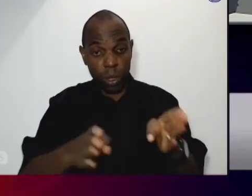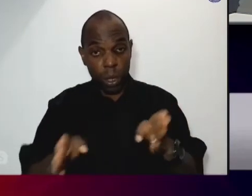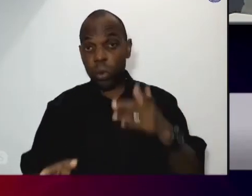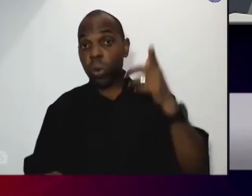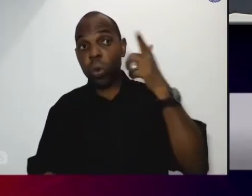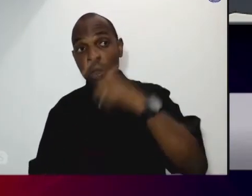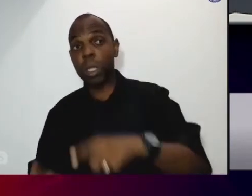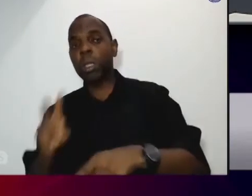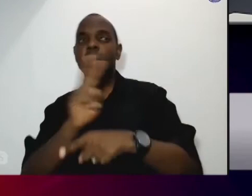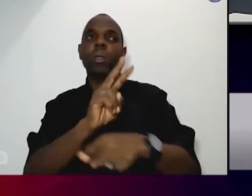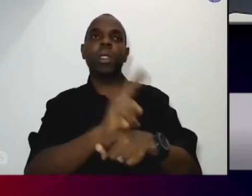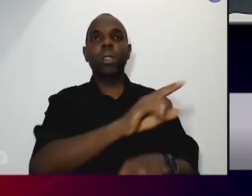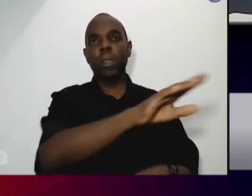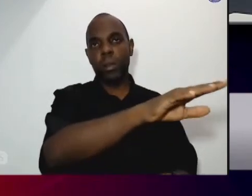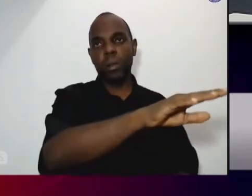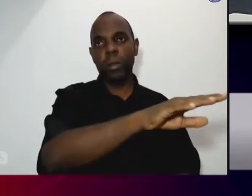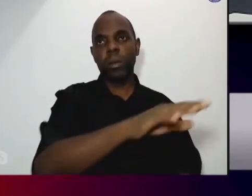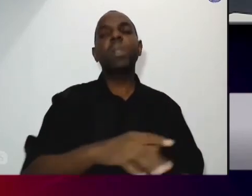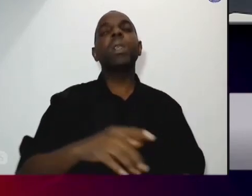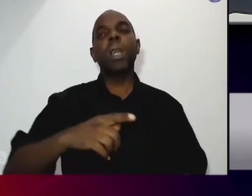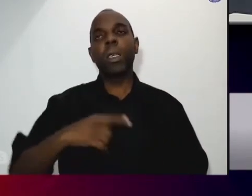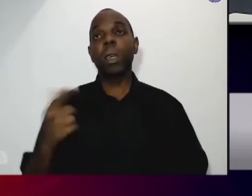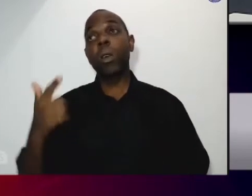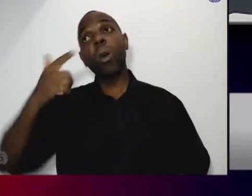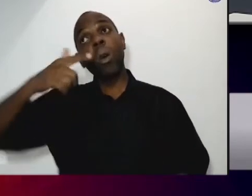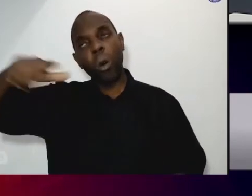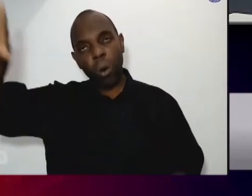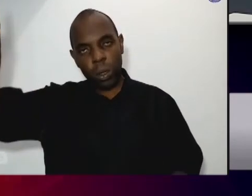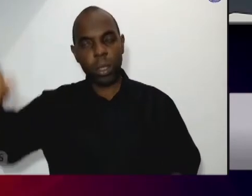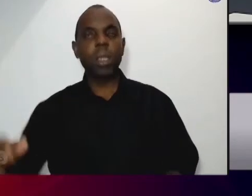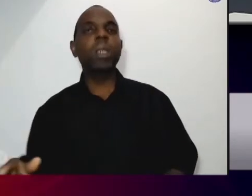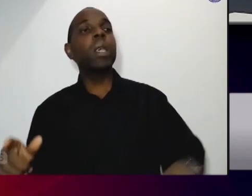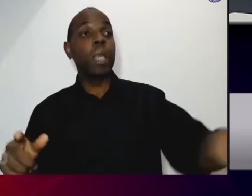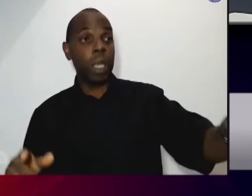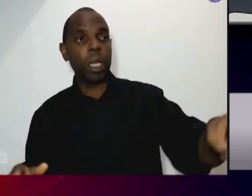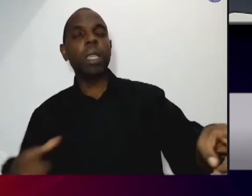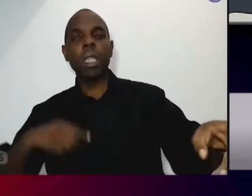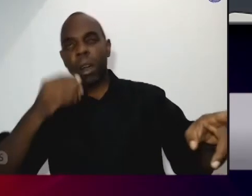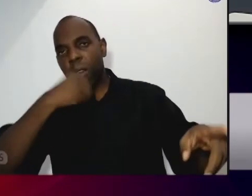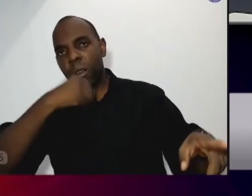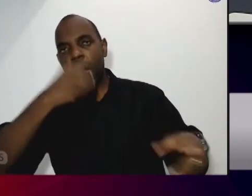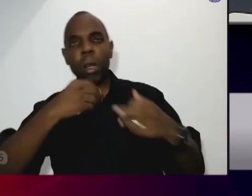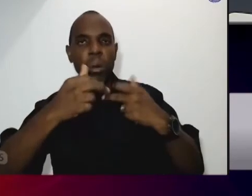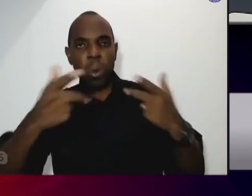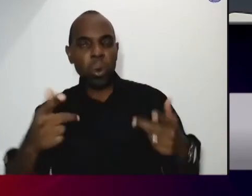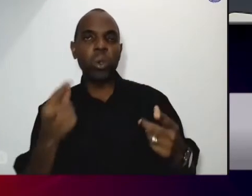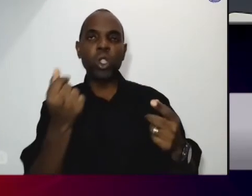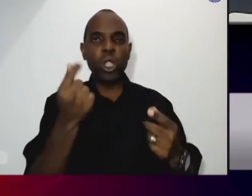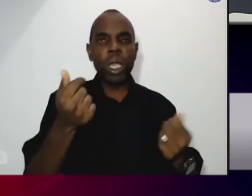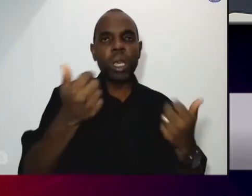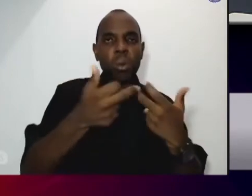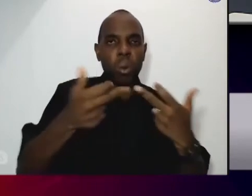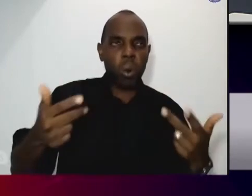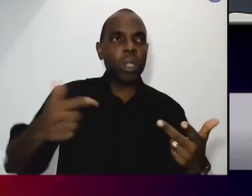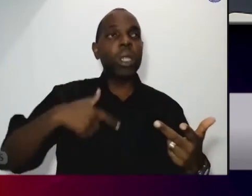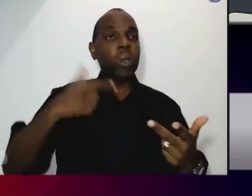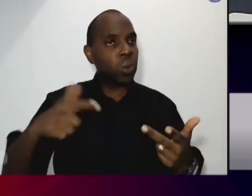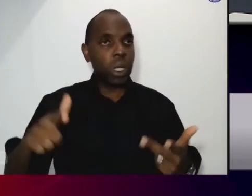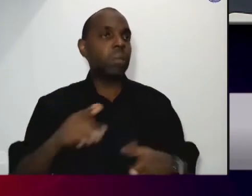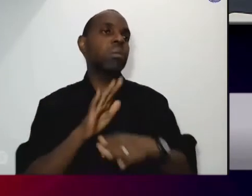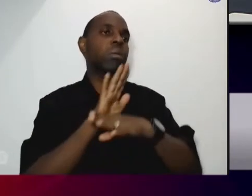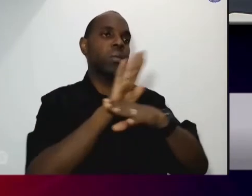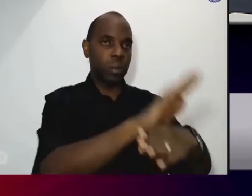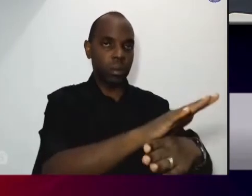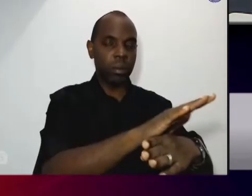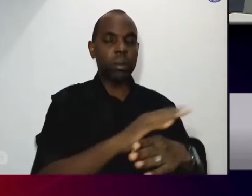vida aí a outra parte superação de vulnerabilidade econômica e geração de renda projetos produtivos projetos que